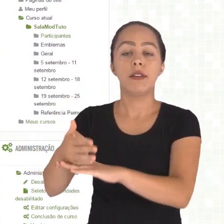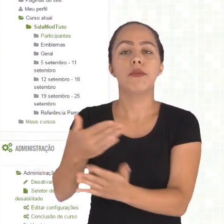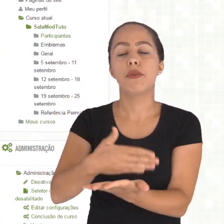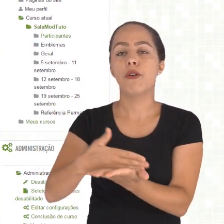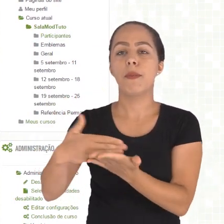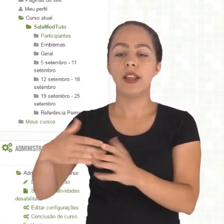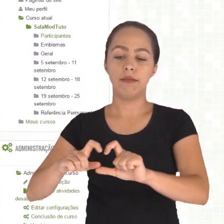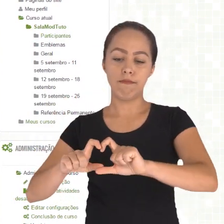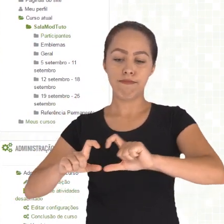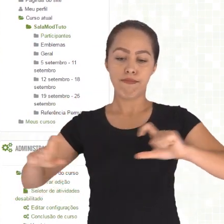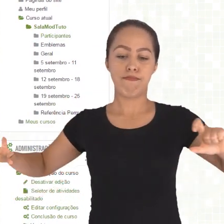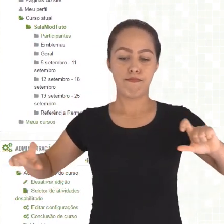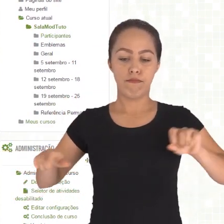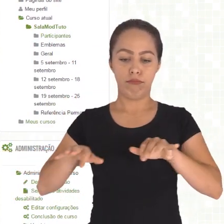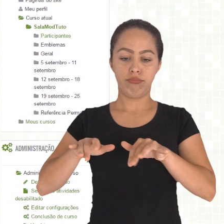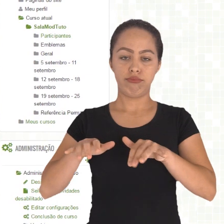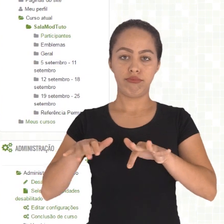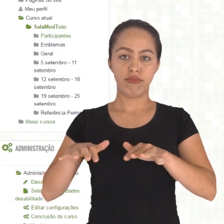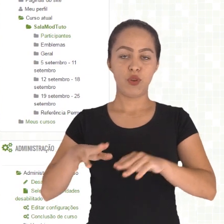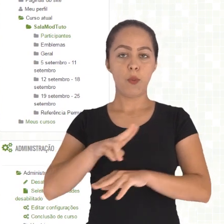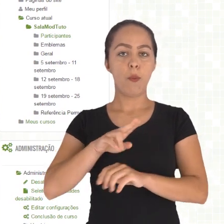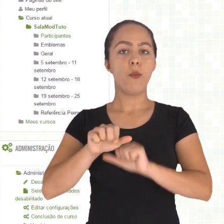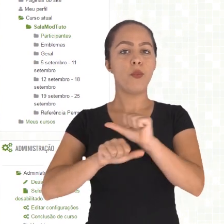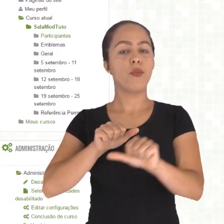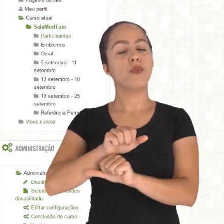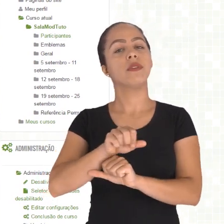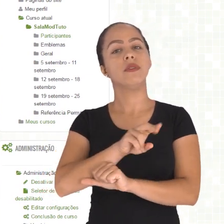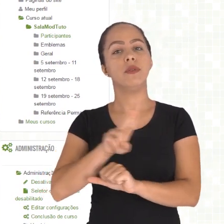a alteração aconteça.